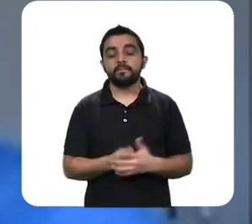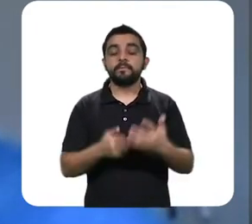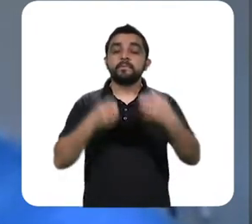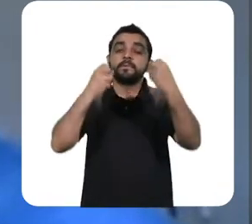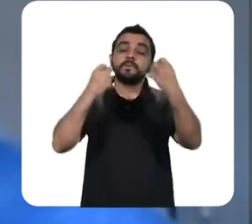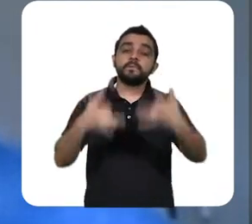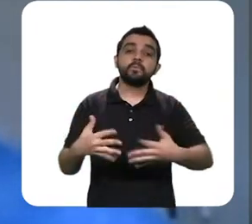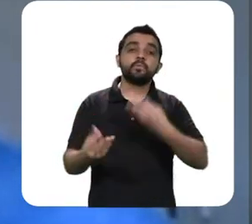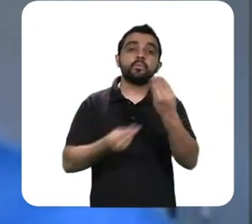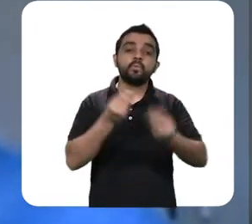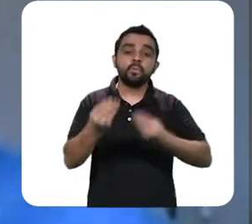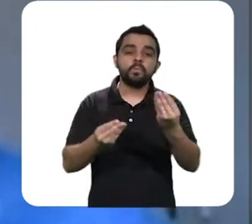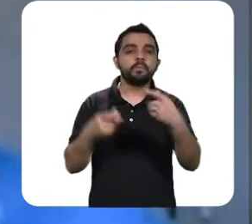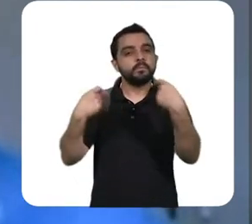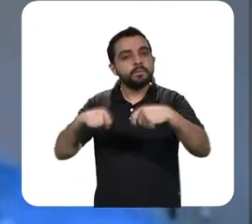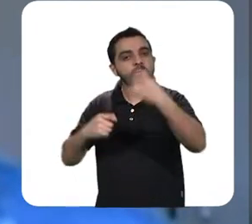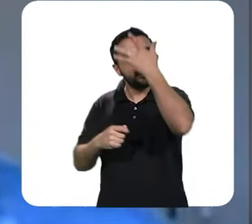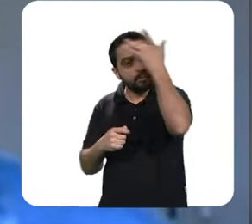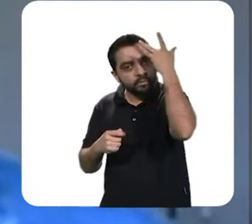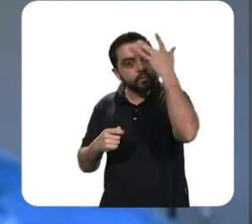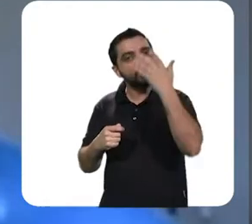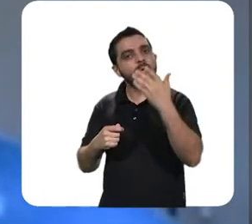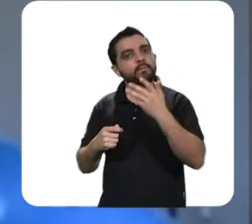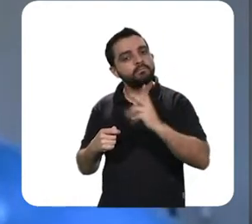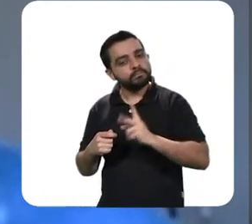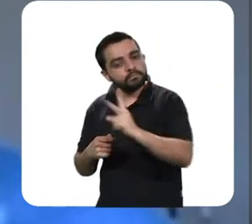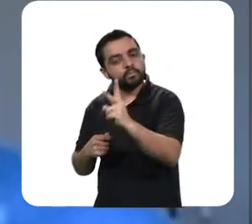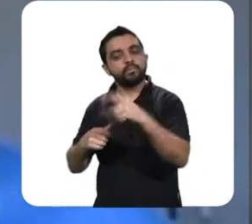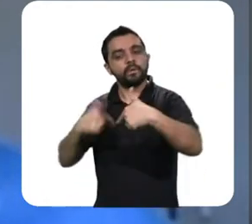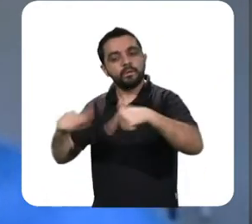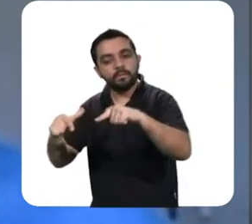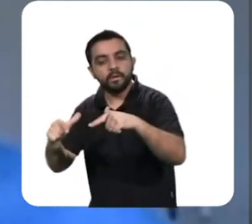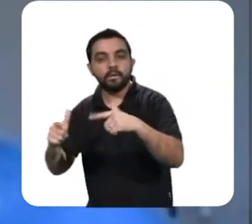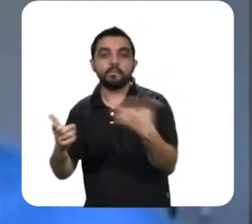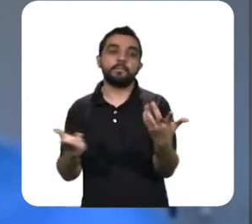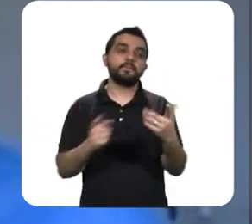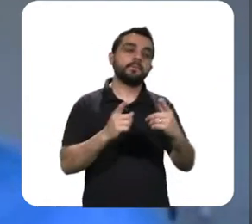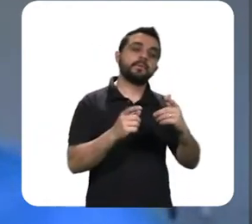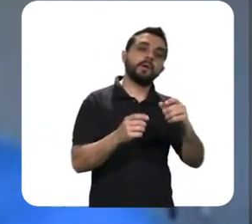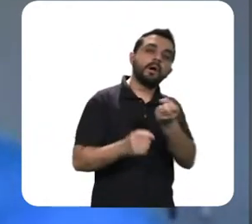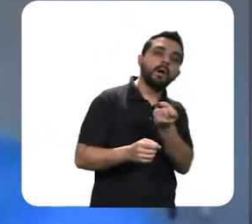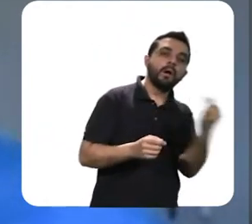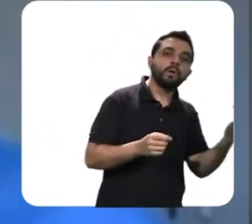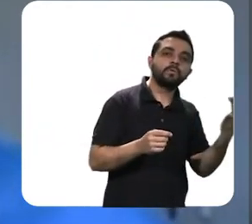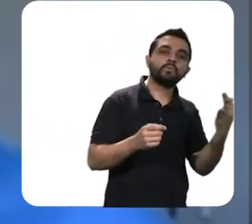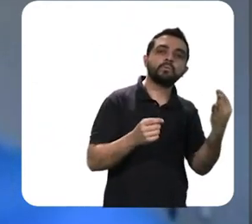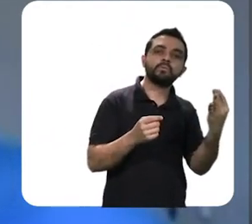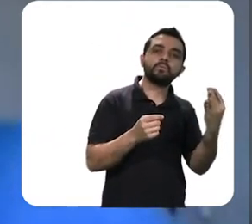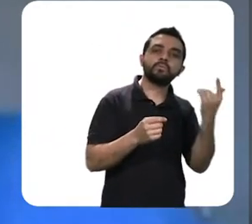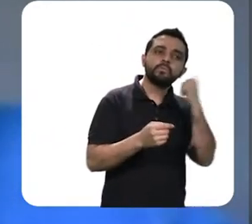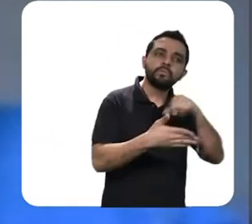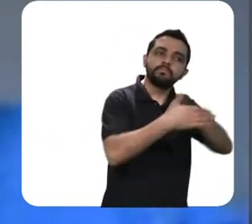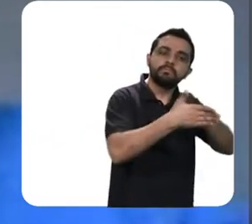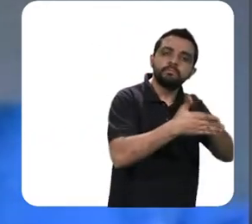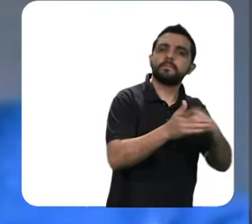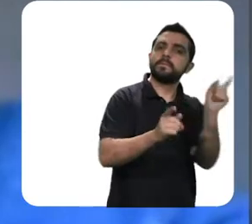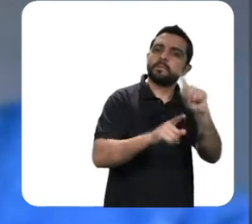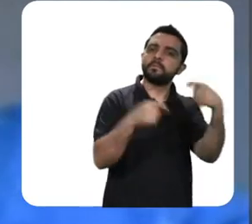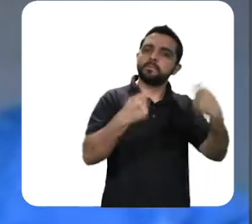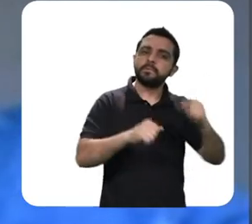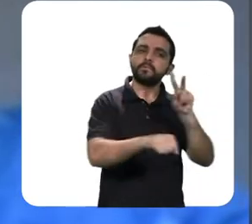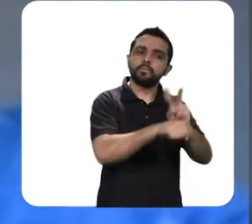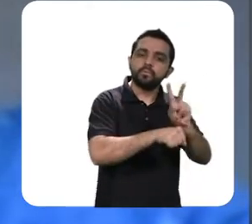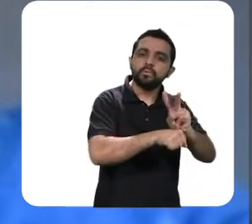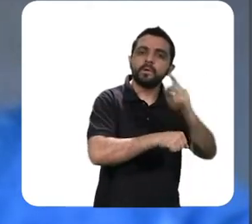para voltar a economia, enquanto o outro grupo fala, pô, mas se morrer todo mundo, se morrer um grande número de pessoas, a economia vai ter um bate